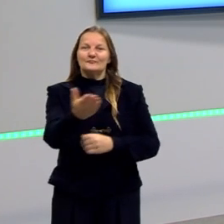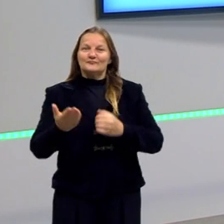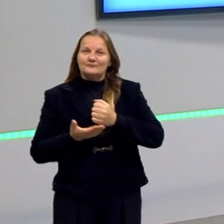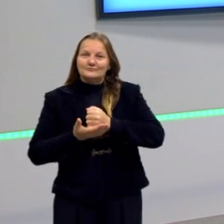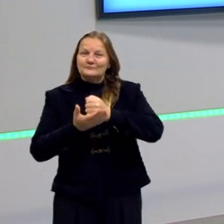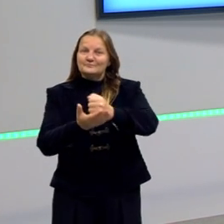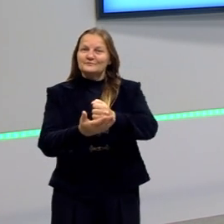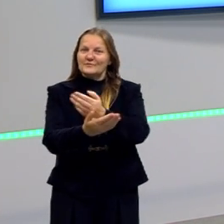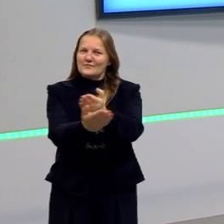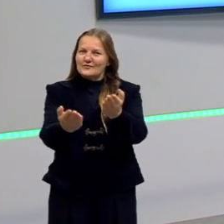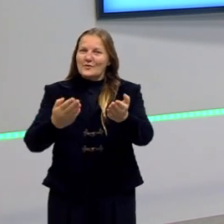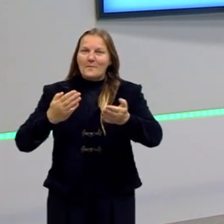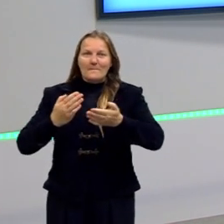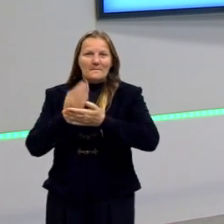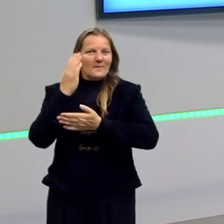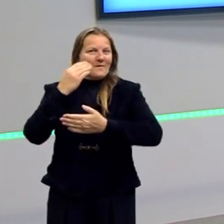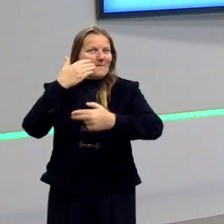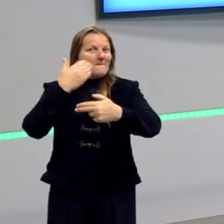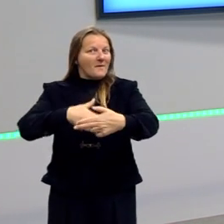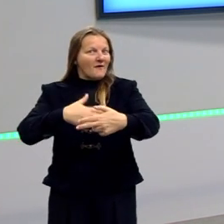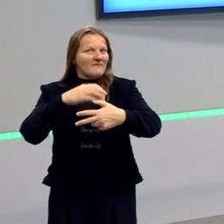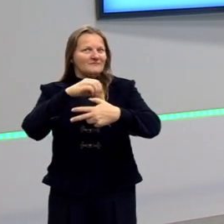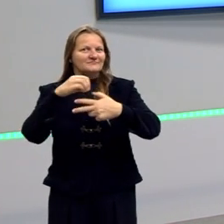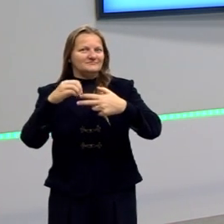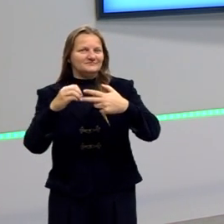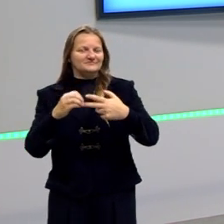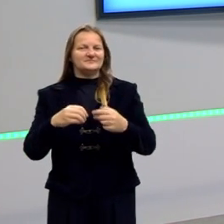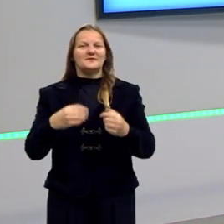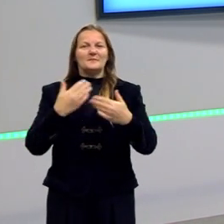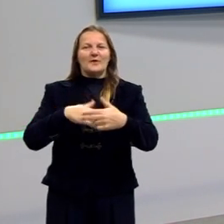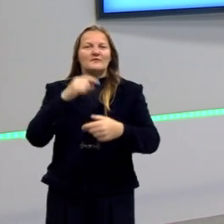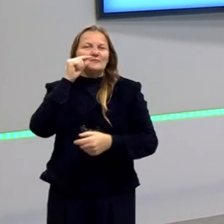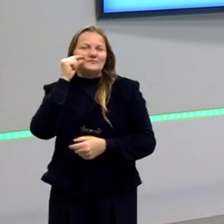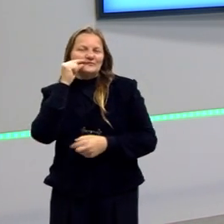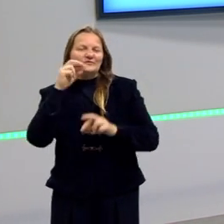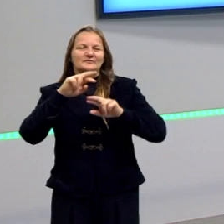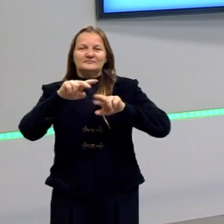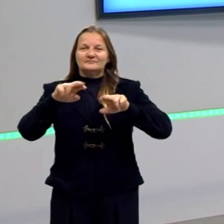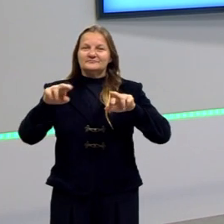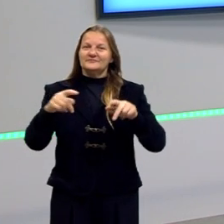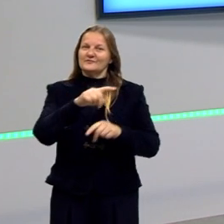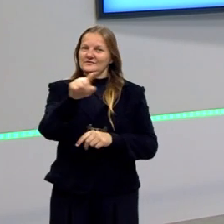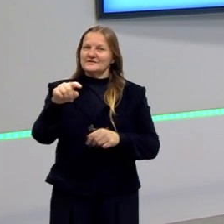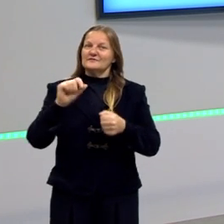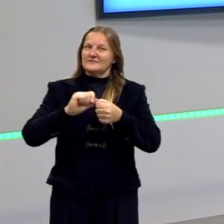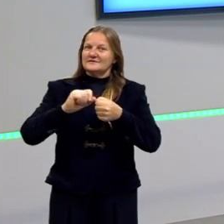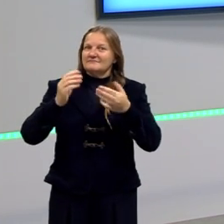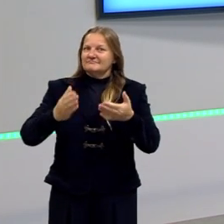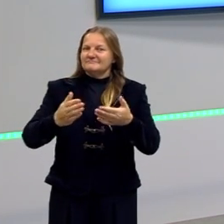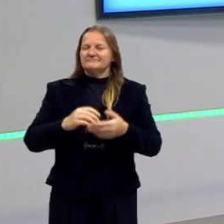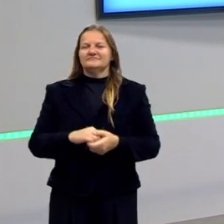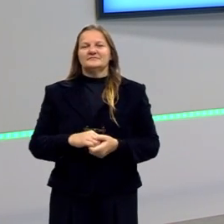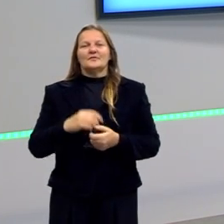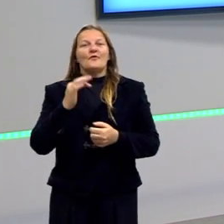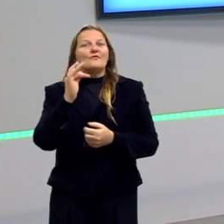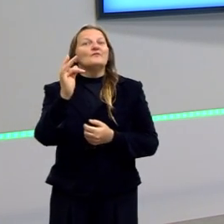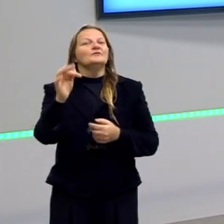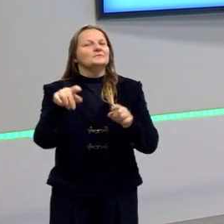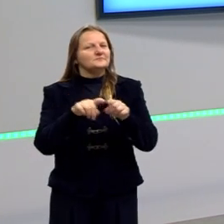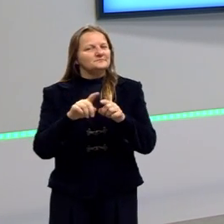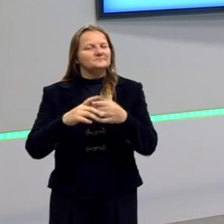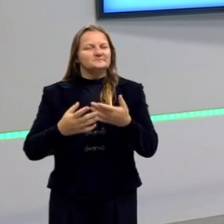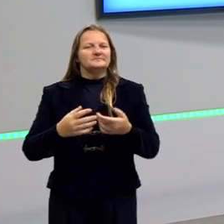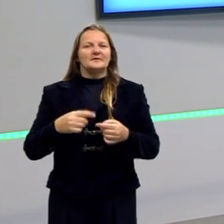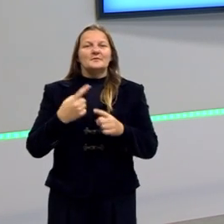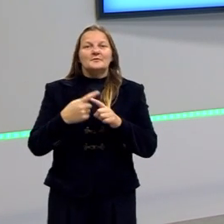você a passar na prova do ENEM ou em provas de vestibulares que você vai prestar esse ano ou futuramente também, né?